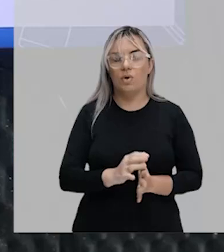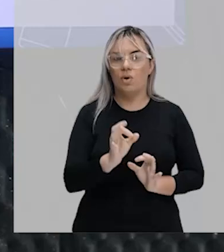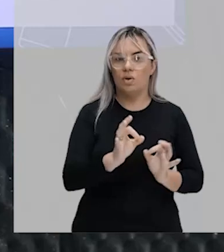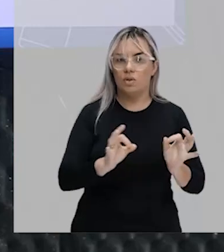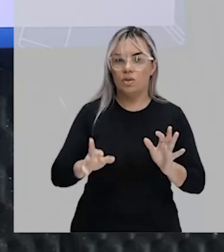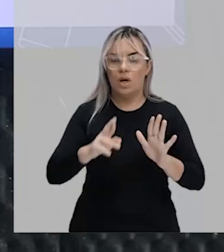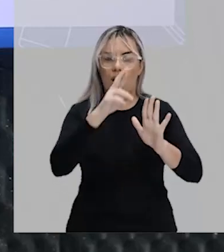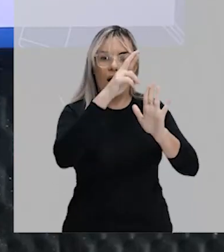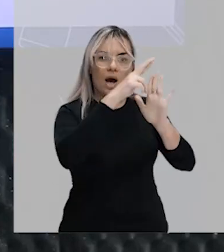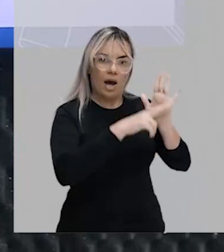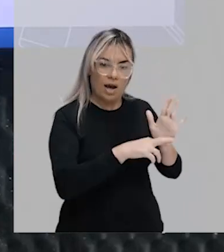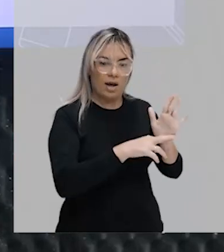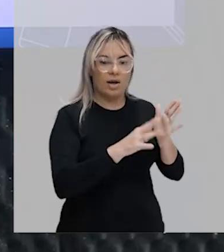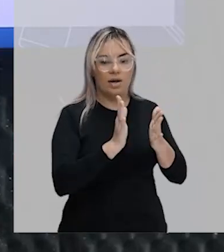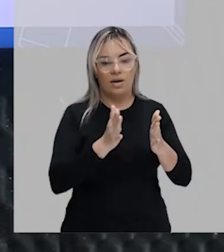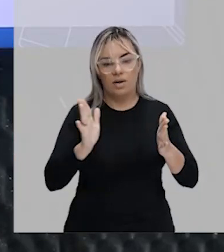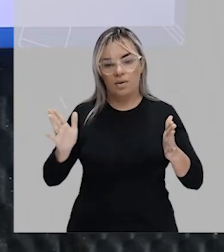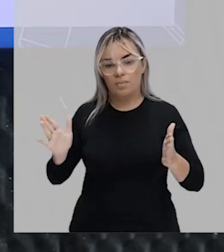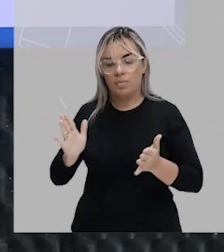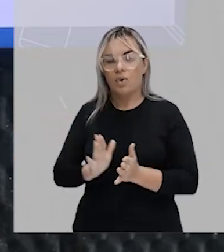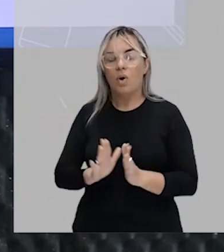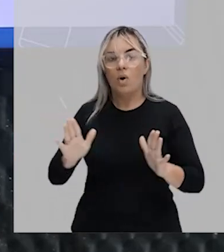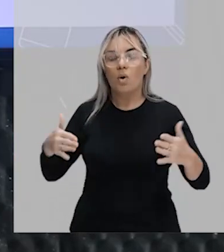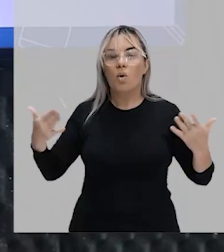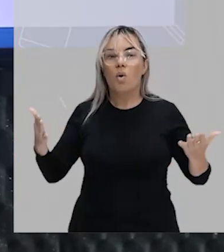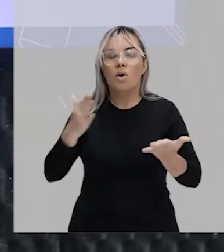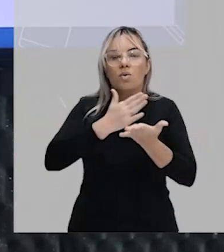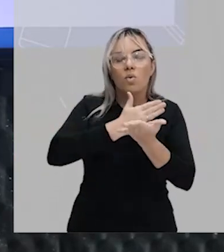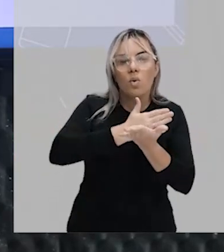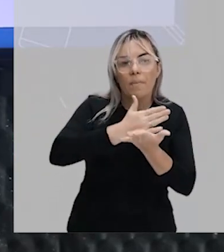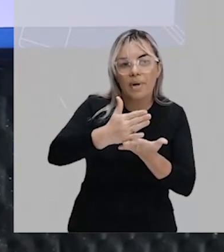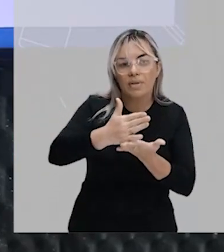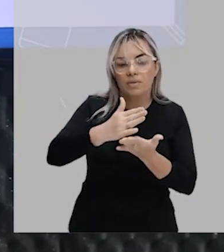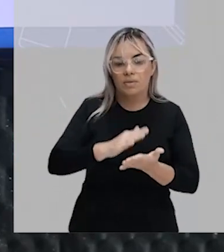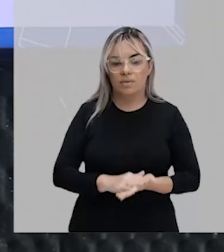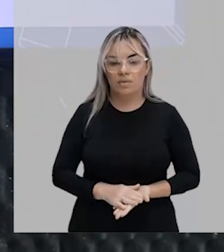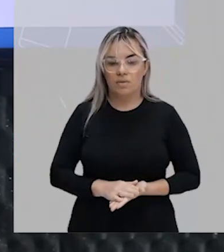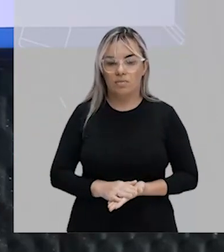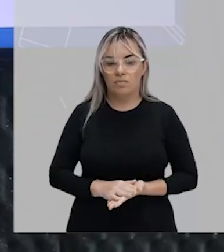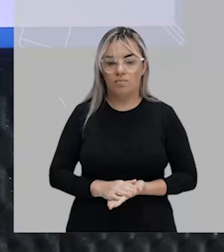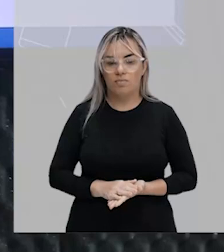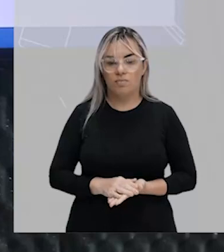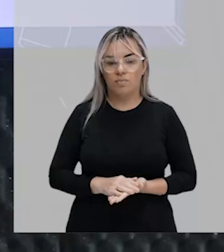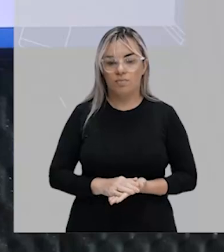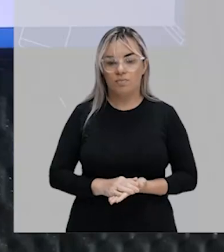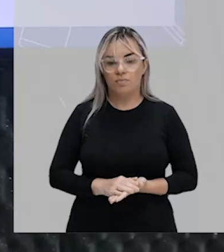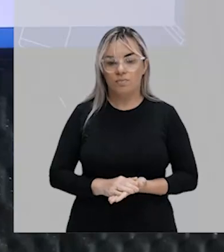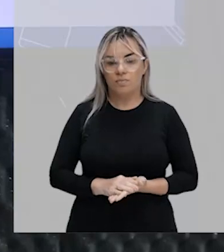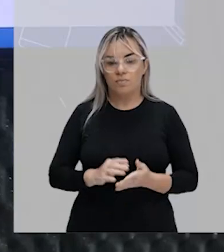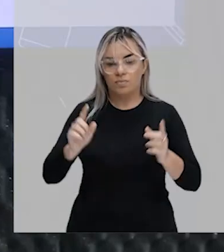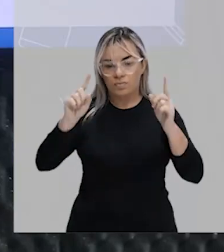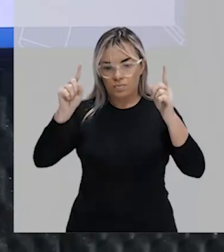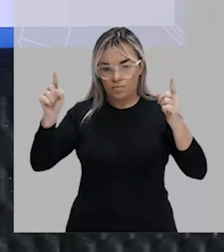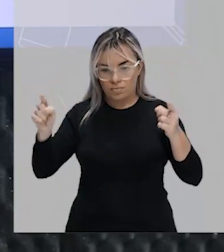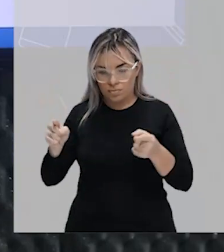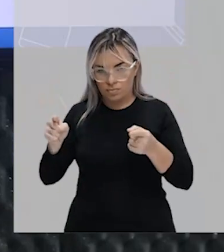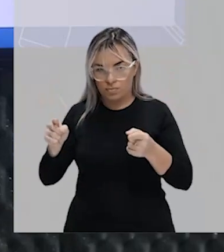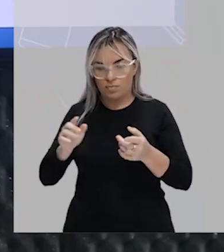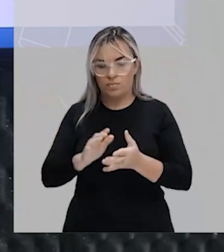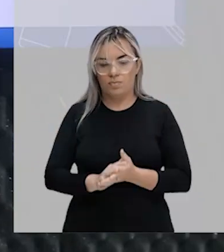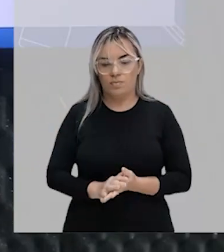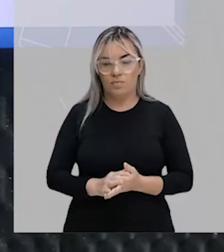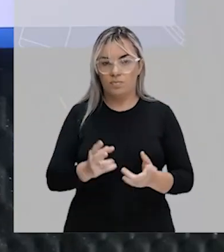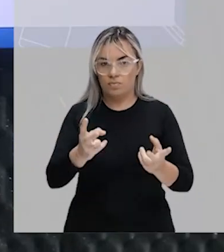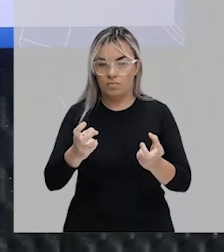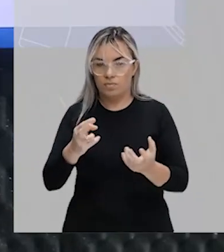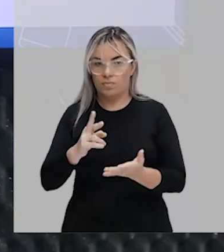a ordem, tá bom? Nesse caso aqui, quem que a gente começa respondendo? Os parênteses, tá? Então, aqui dentro do parênteses,